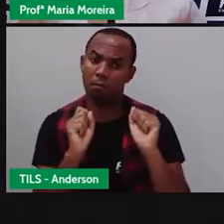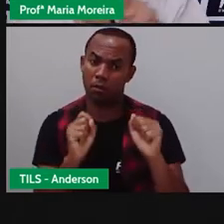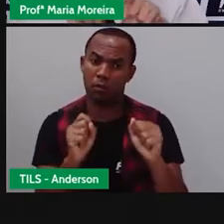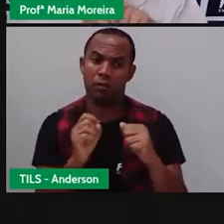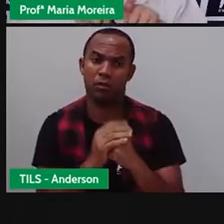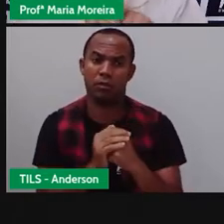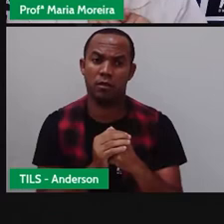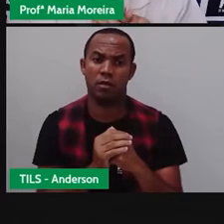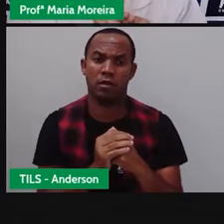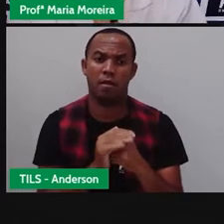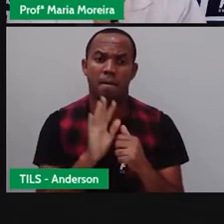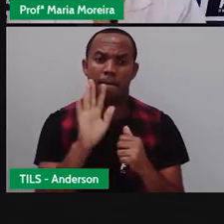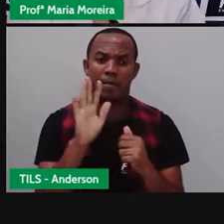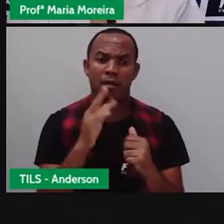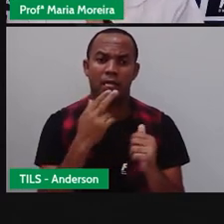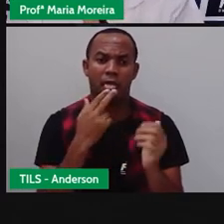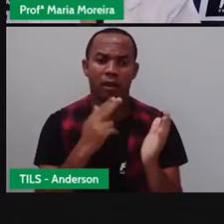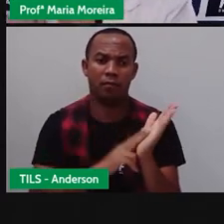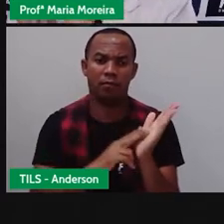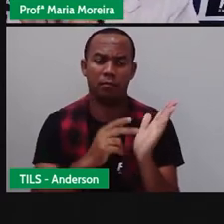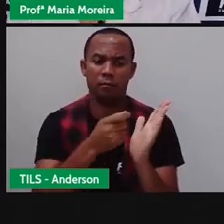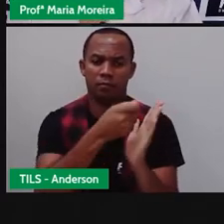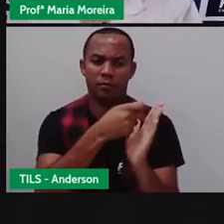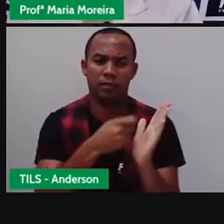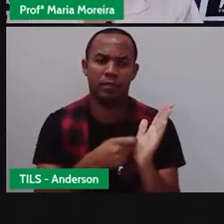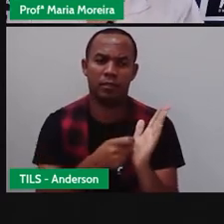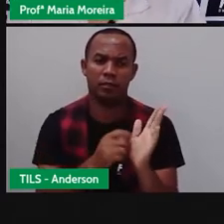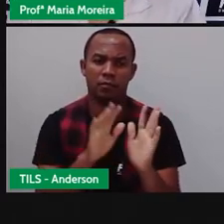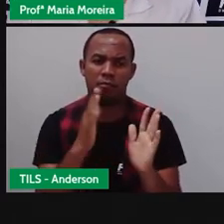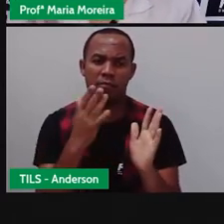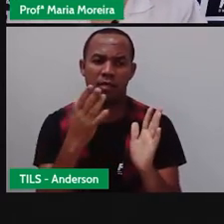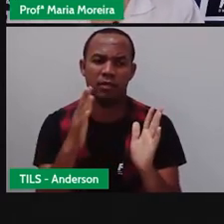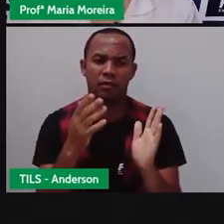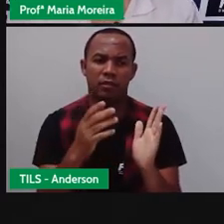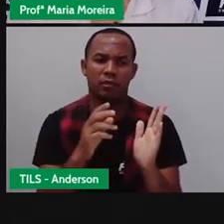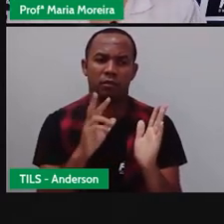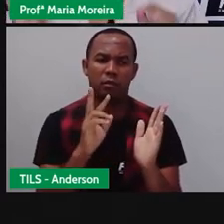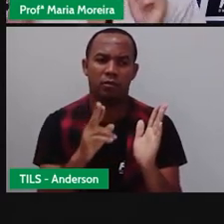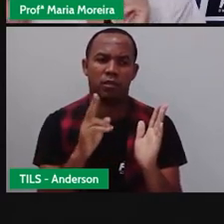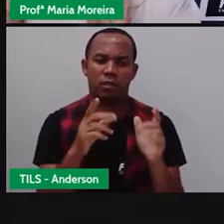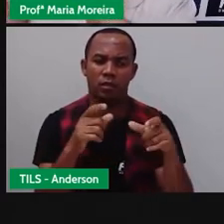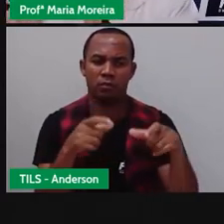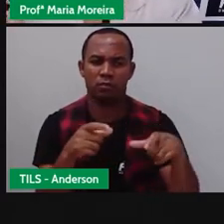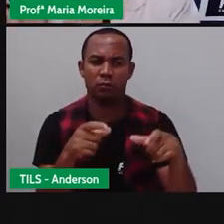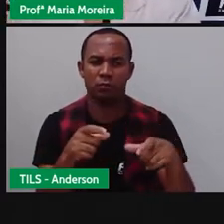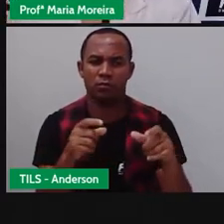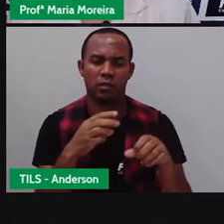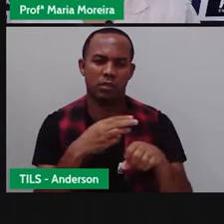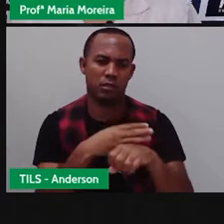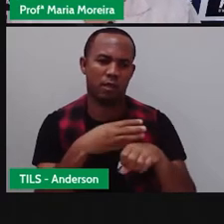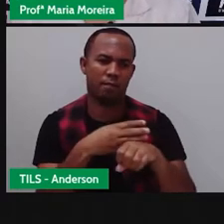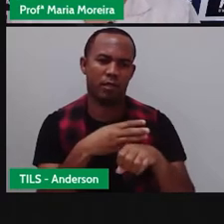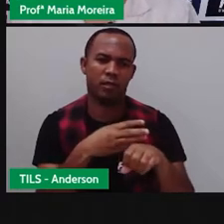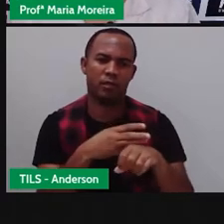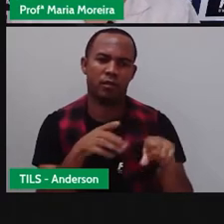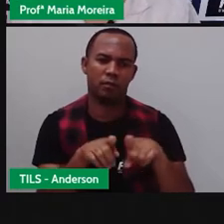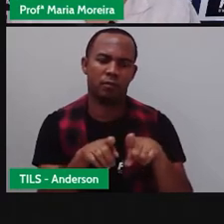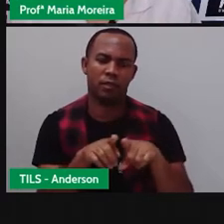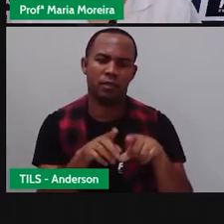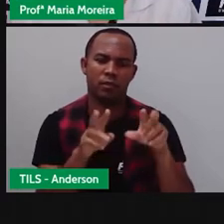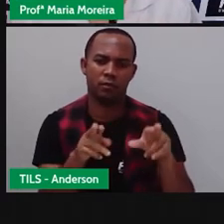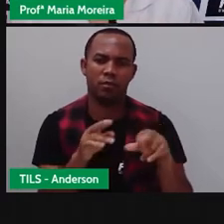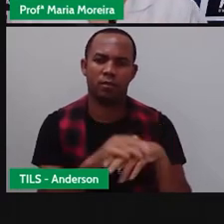Então, a linguagem do bilhete, ela vai se assemelhar muito à nossa linguagem de onde? Do nosso WhatsApp. Certo?